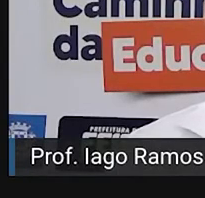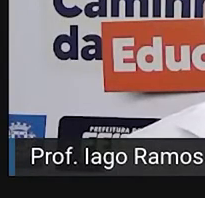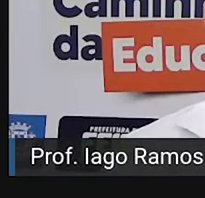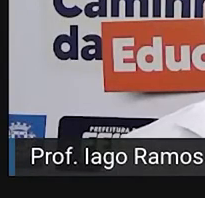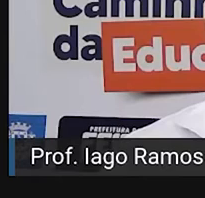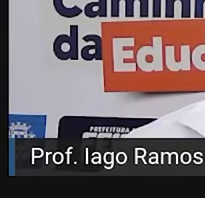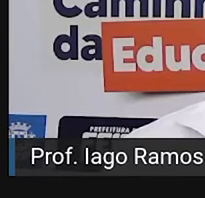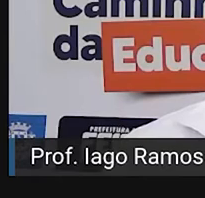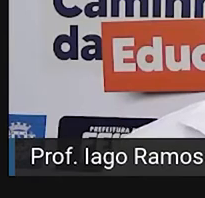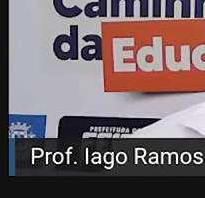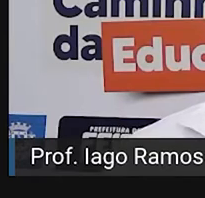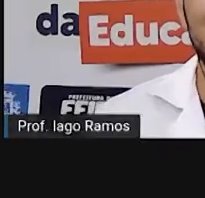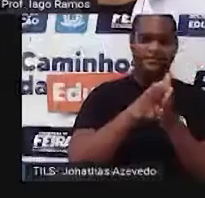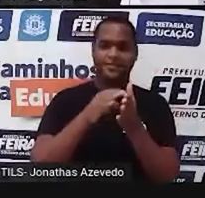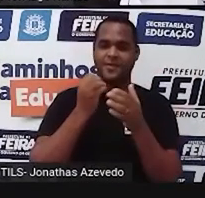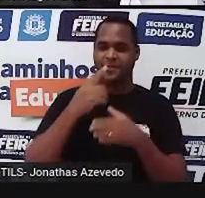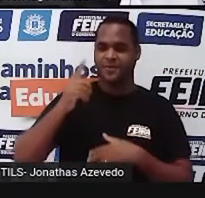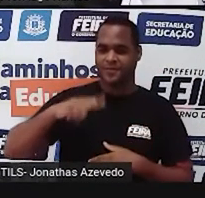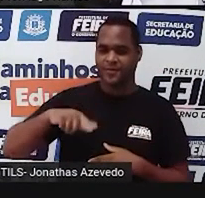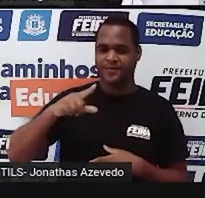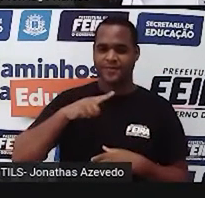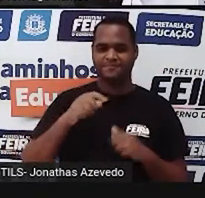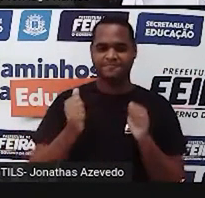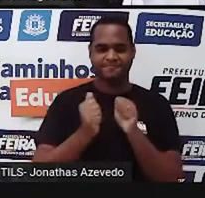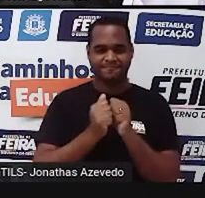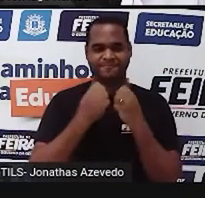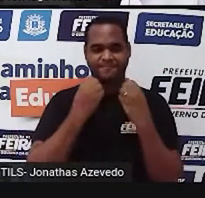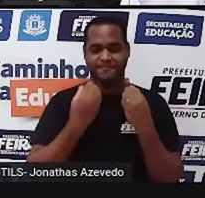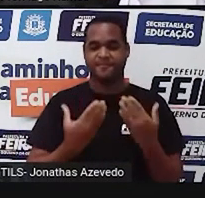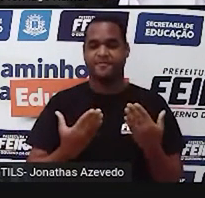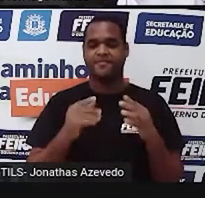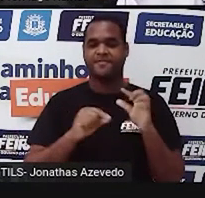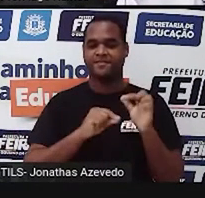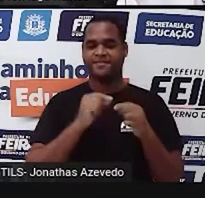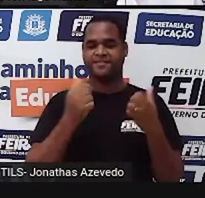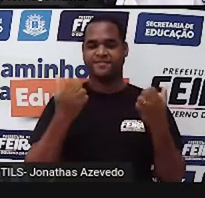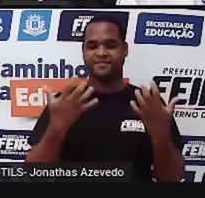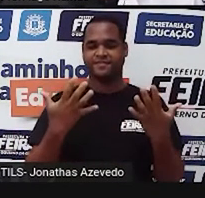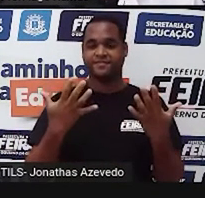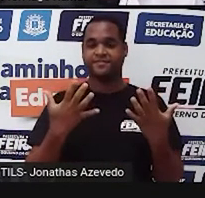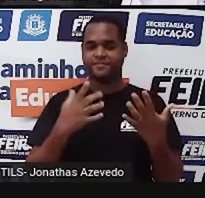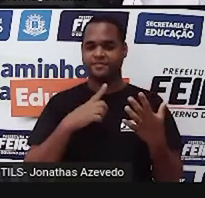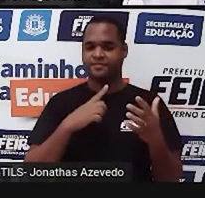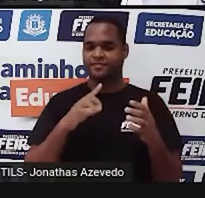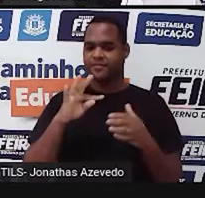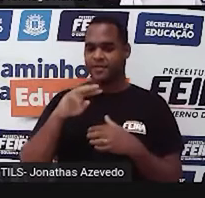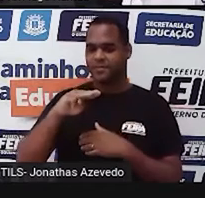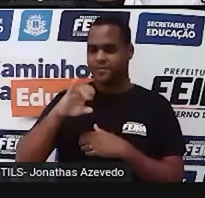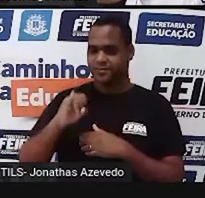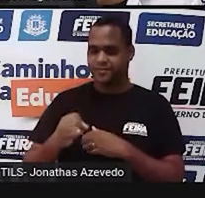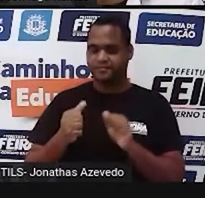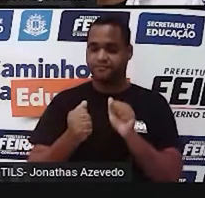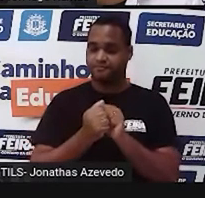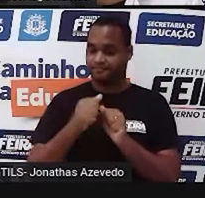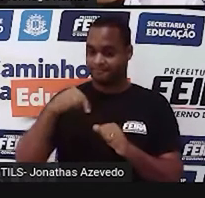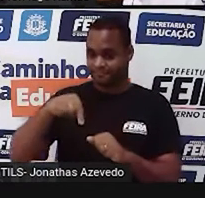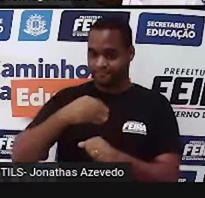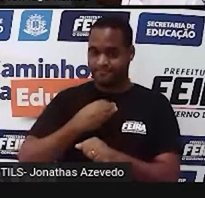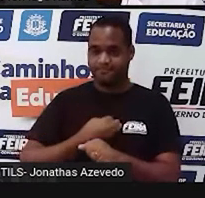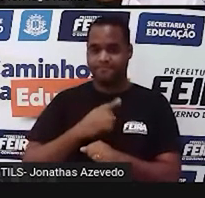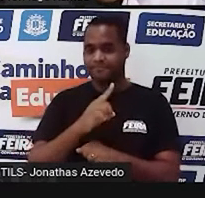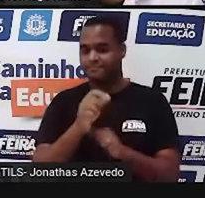Chegamos! Olha, nós aqui de novo, é isso aí! Tamo junto! Eu aqui, você aí,